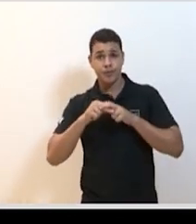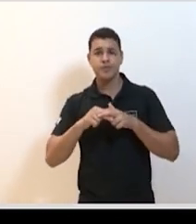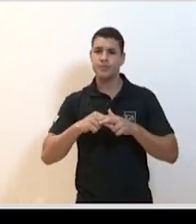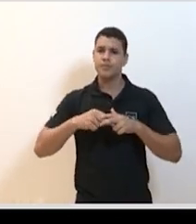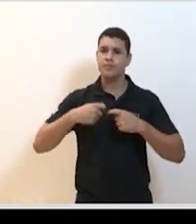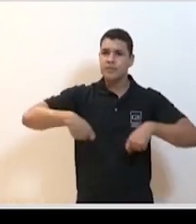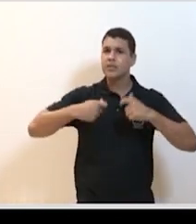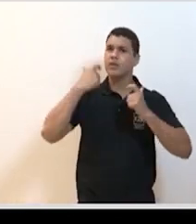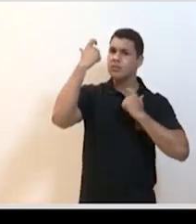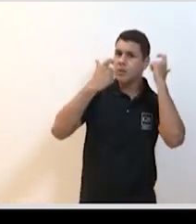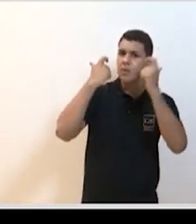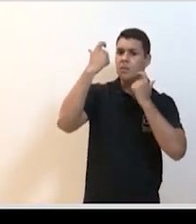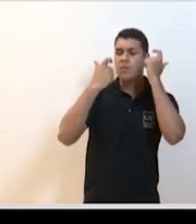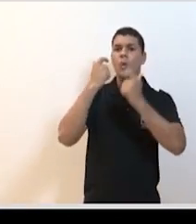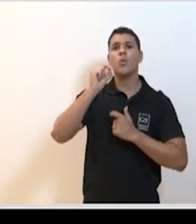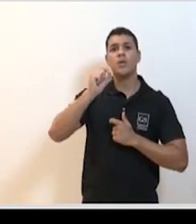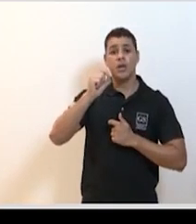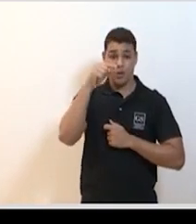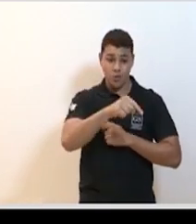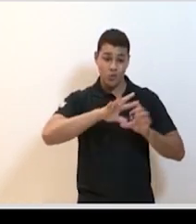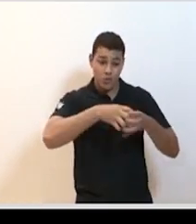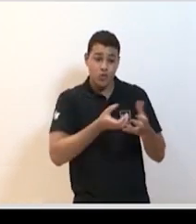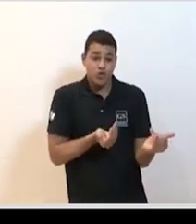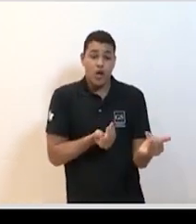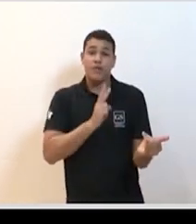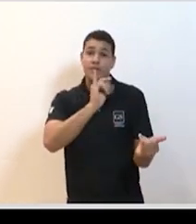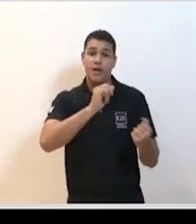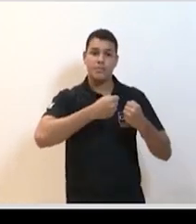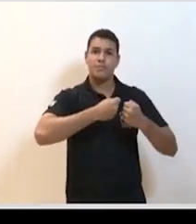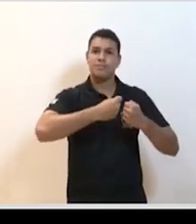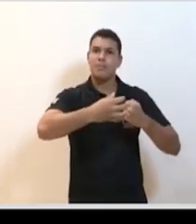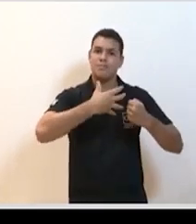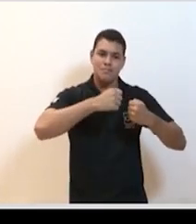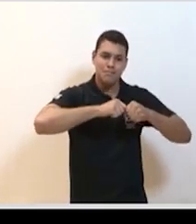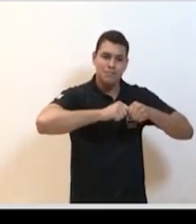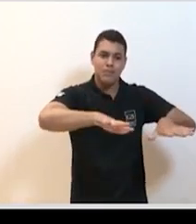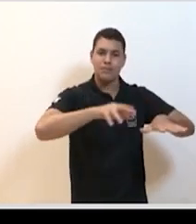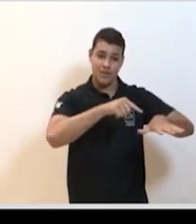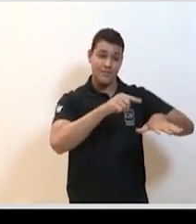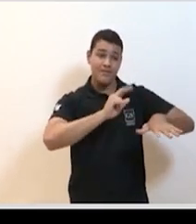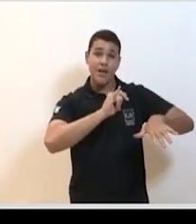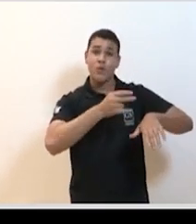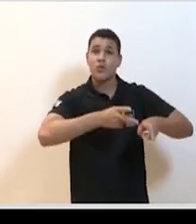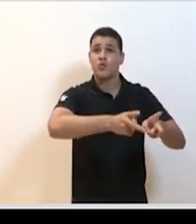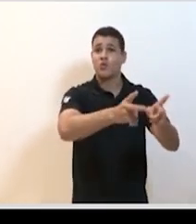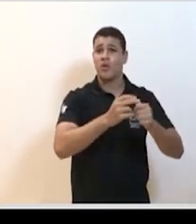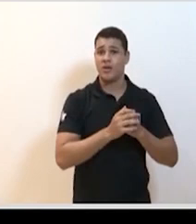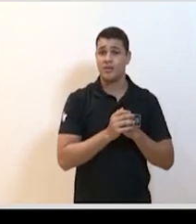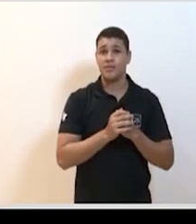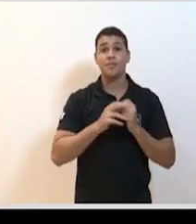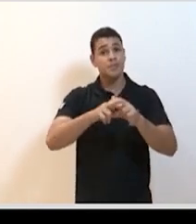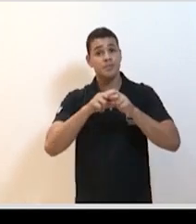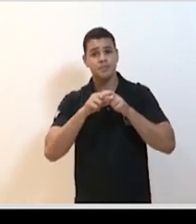graves, mas vão continuar transmitindo o vírus. E esse é o copo meio vazio. Porque isso fez com que o vírus se disseminasse. A gente